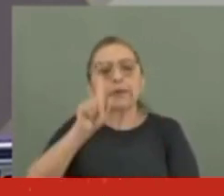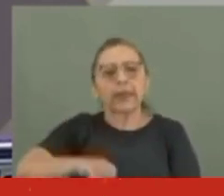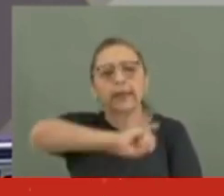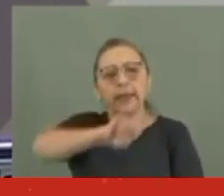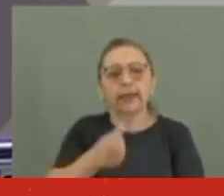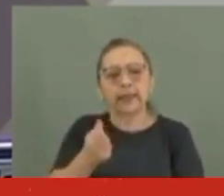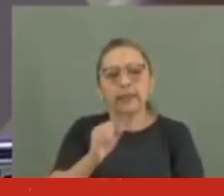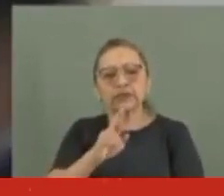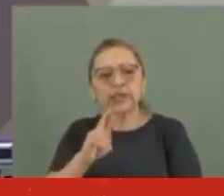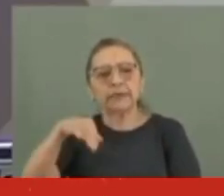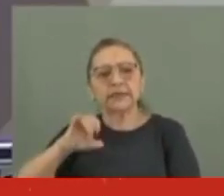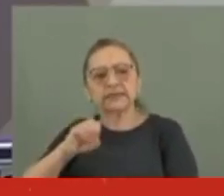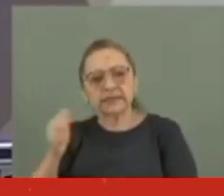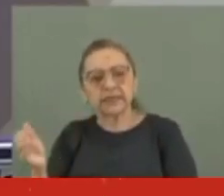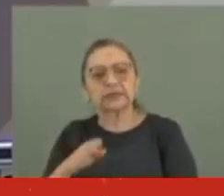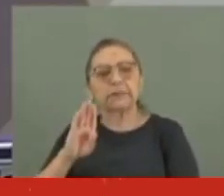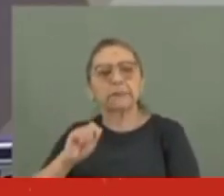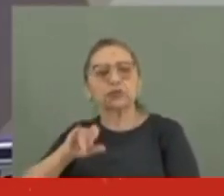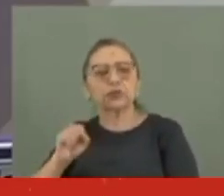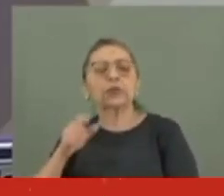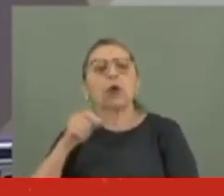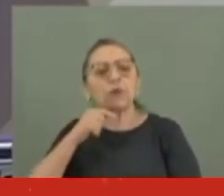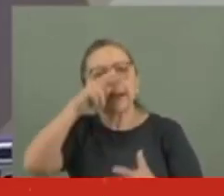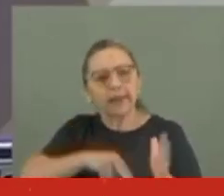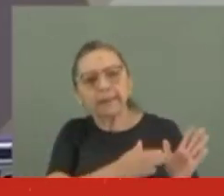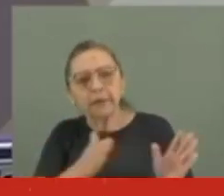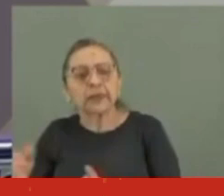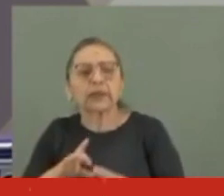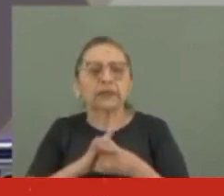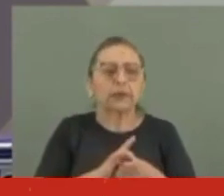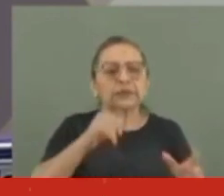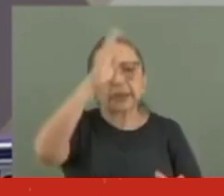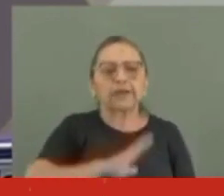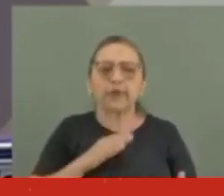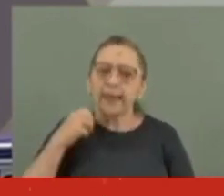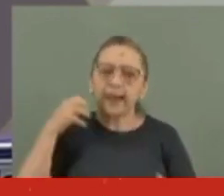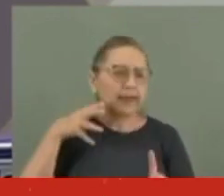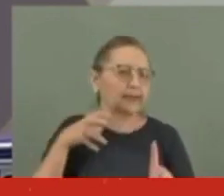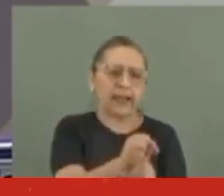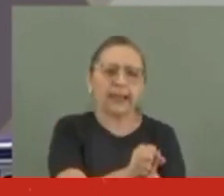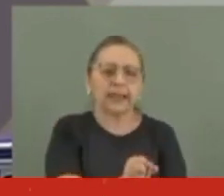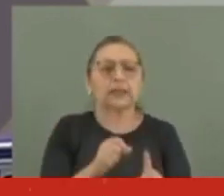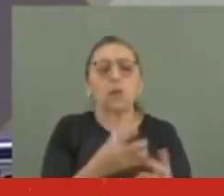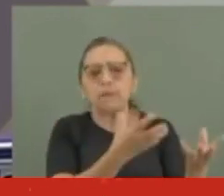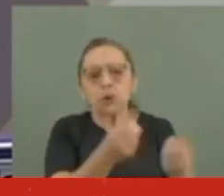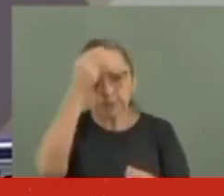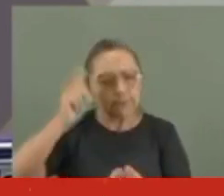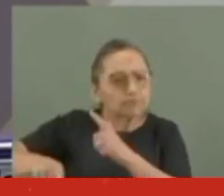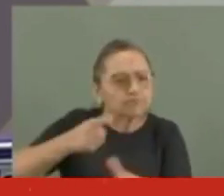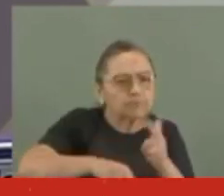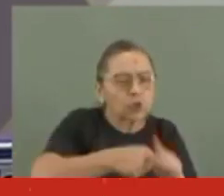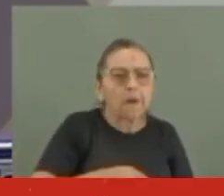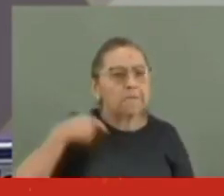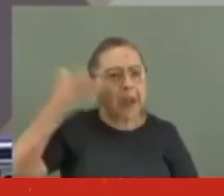Messias Bolsonaro. Como se verá nas páginas que se seguem, a democracia brasileira foi atacada. Massas foram manipuladas com